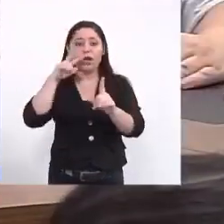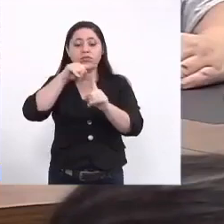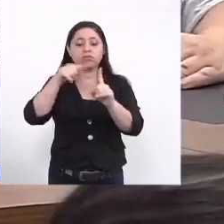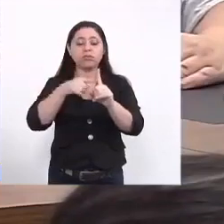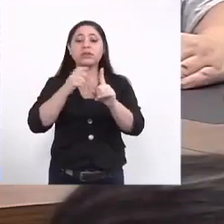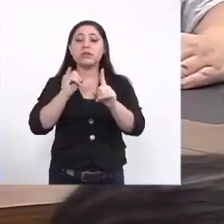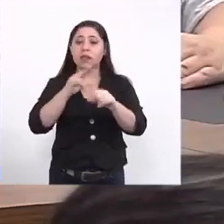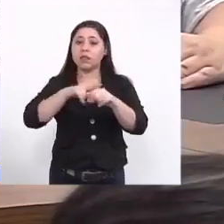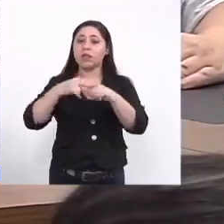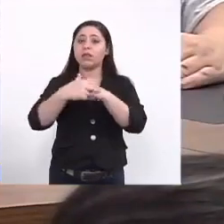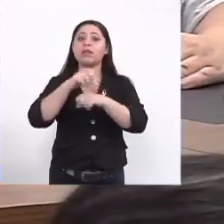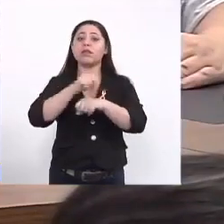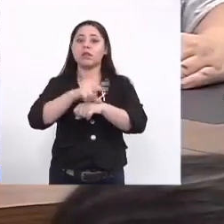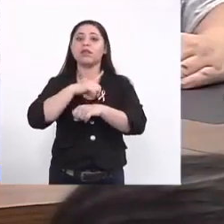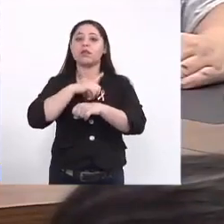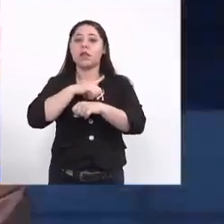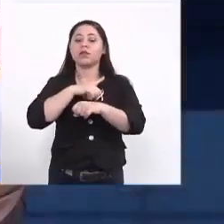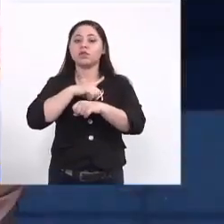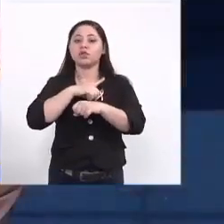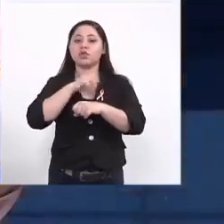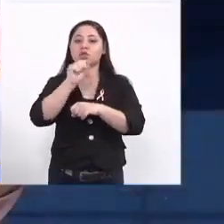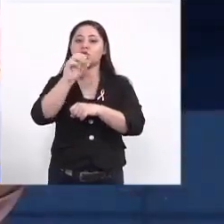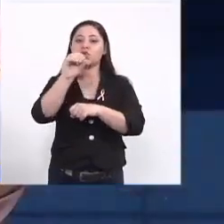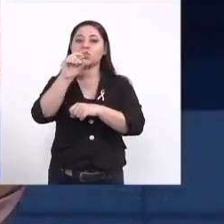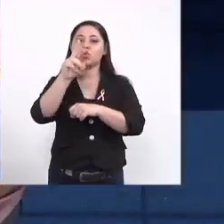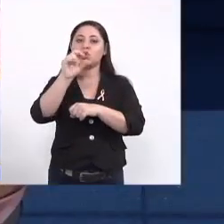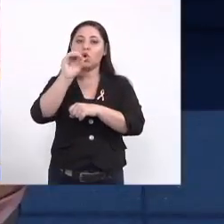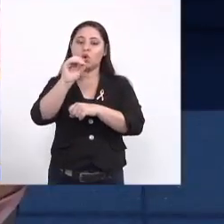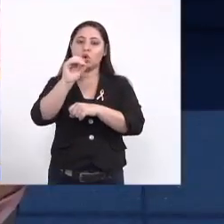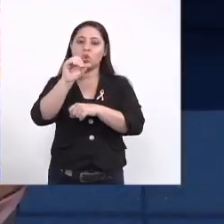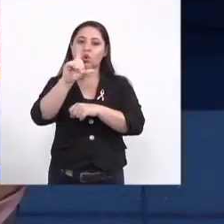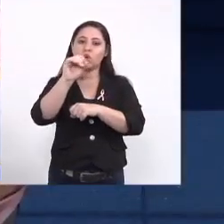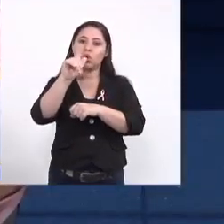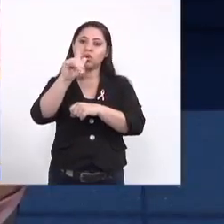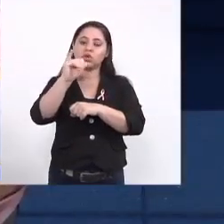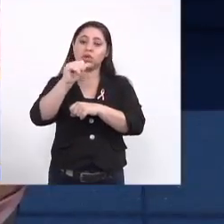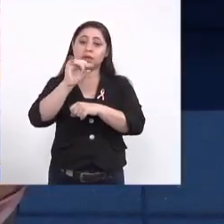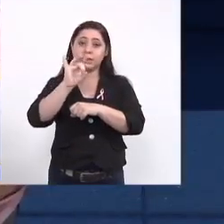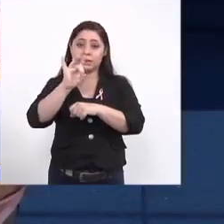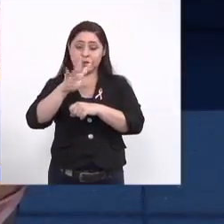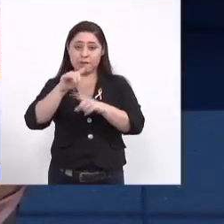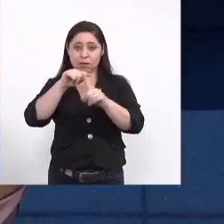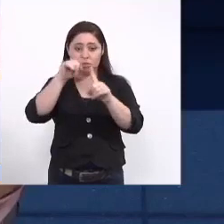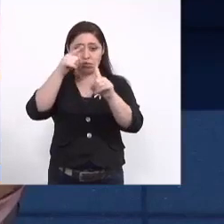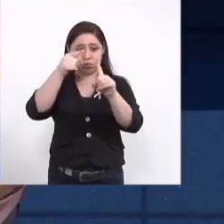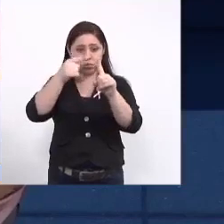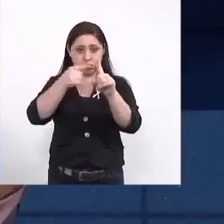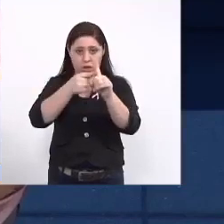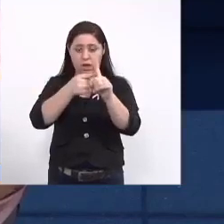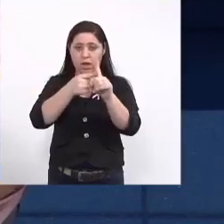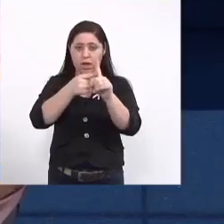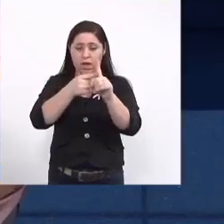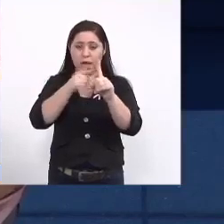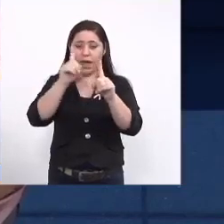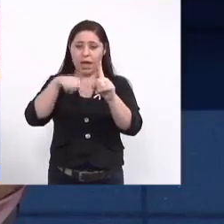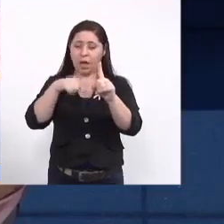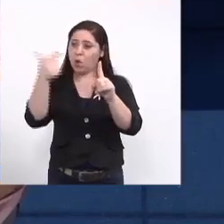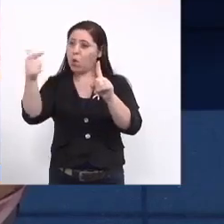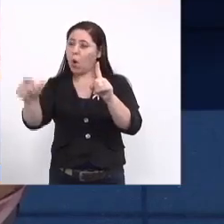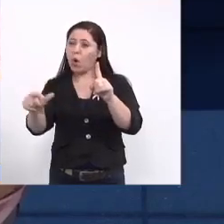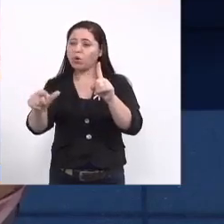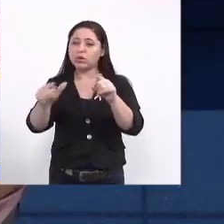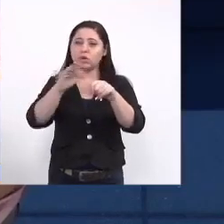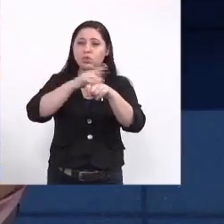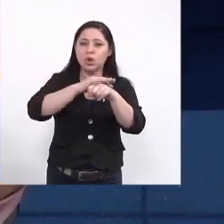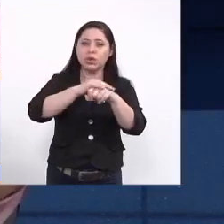gestação tem tem serologia se coletar o sangue se isso for incluído no pré-natal como rotina como é para outras doenças para